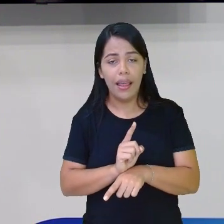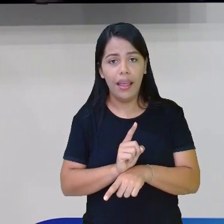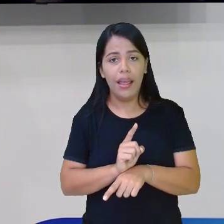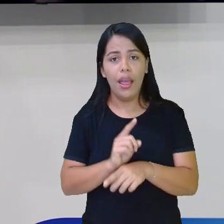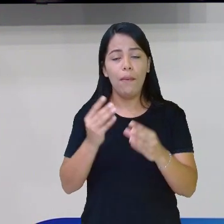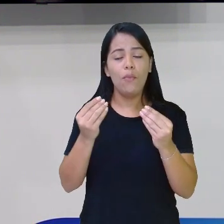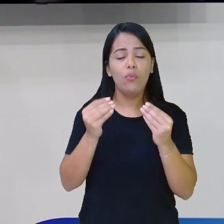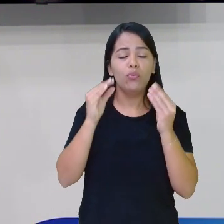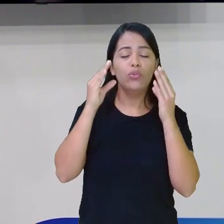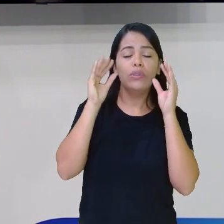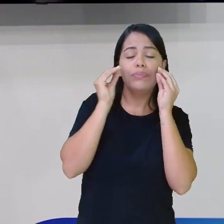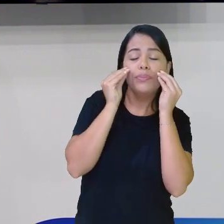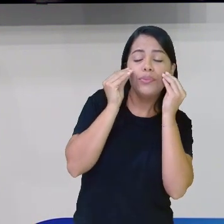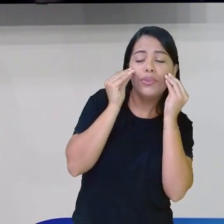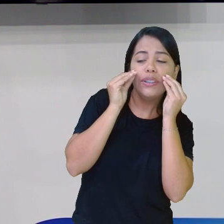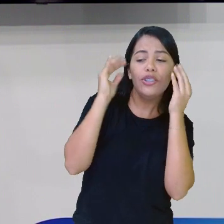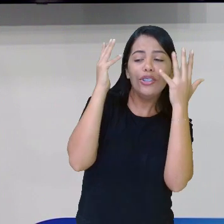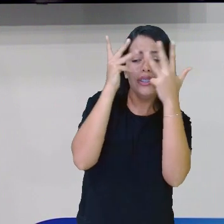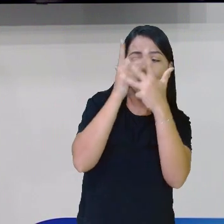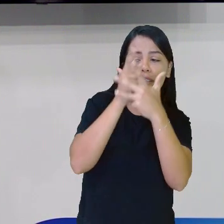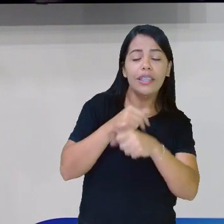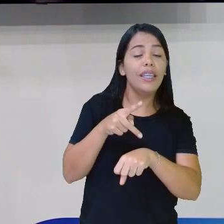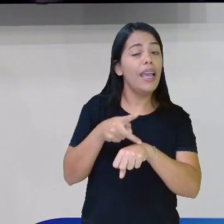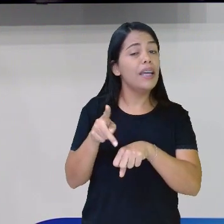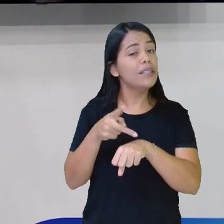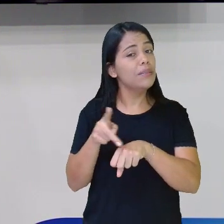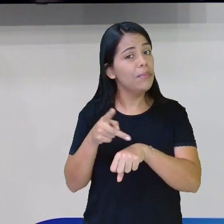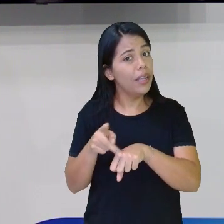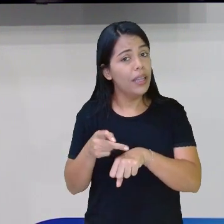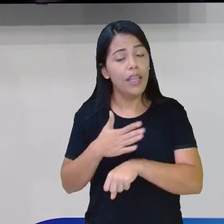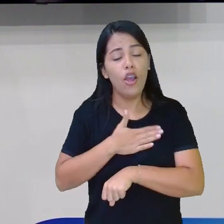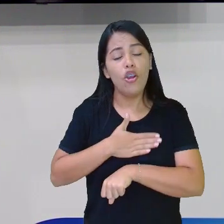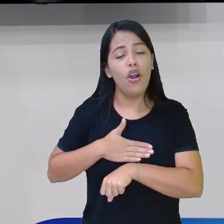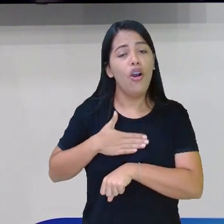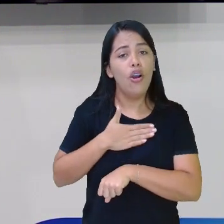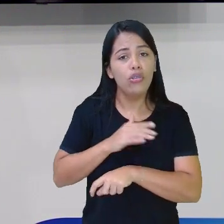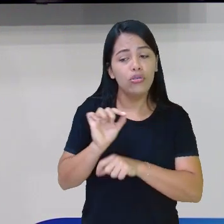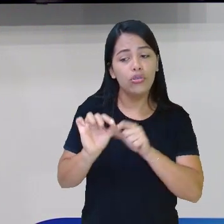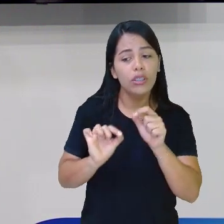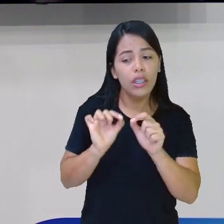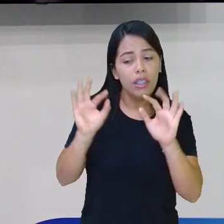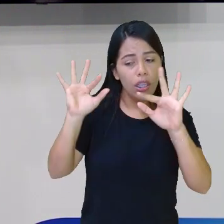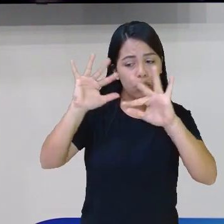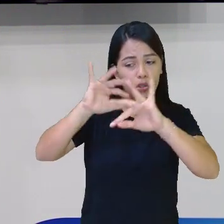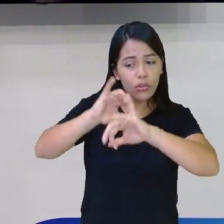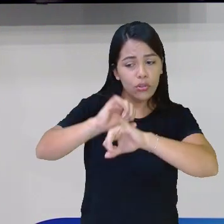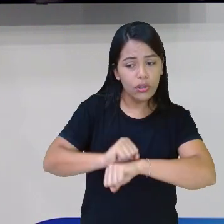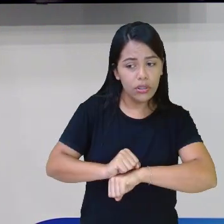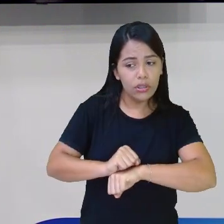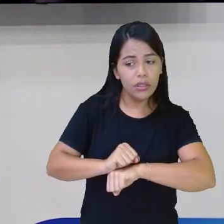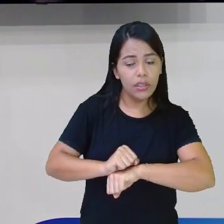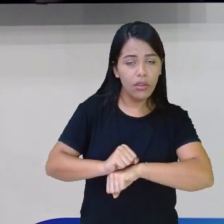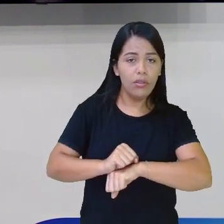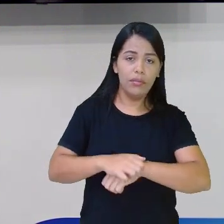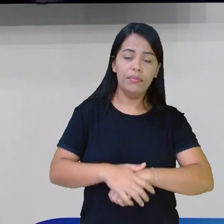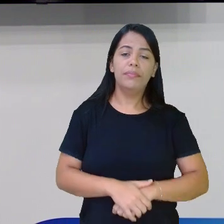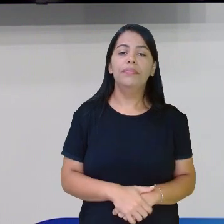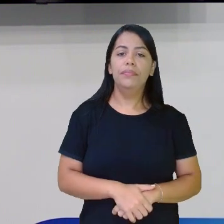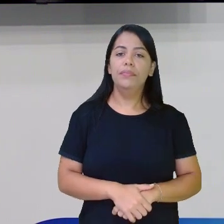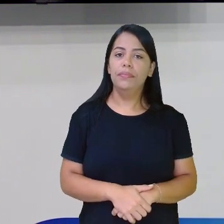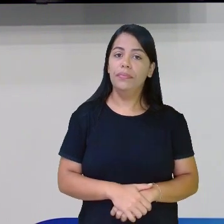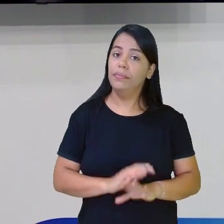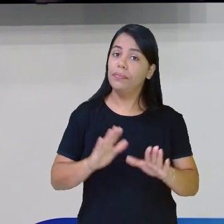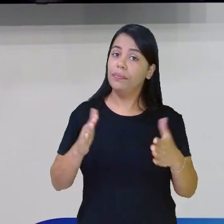bonitinhas, não é? E as pretas, então, gostam da escuridão, né? Ó que escuridão, tá?